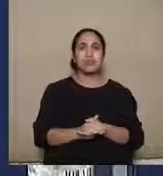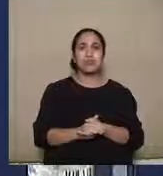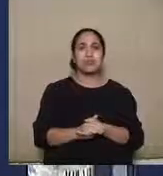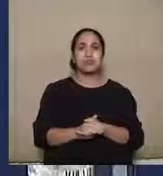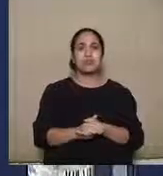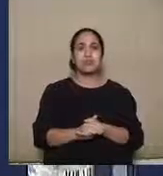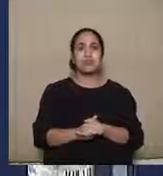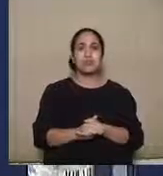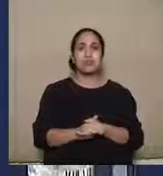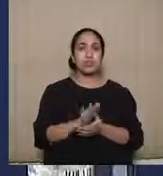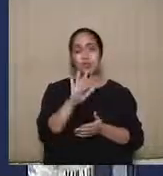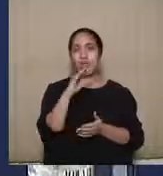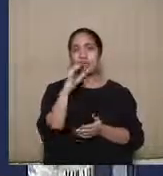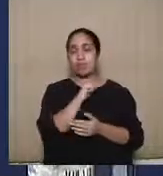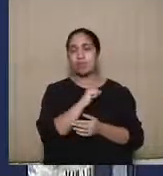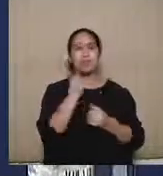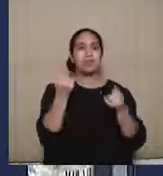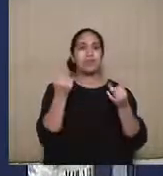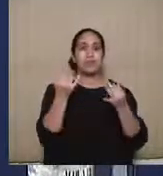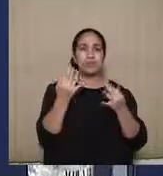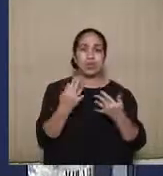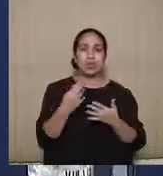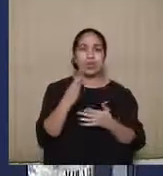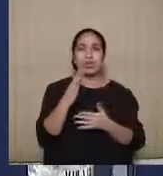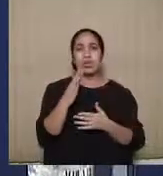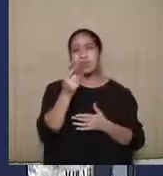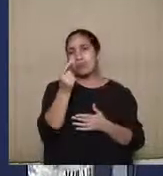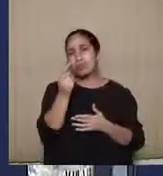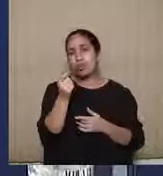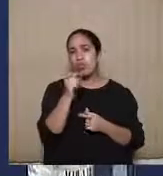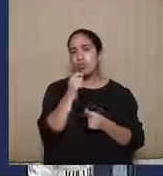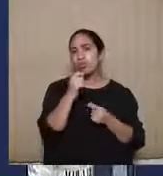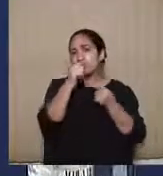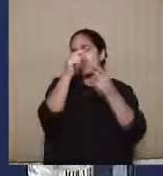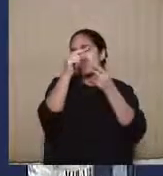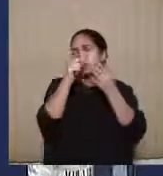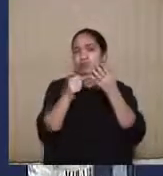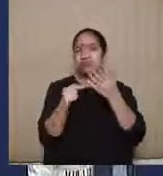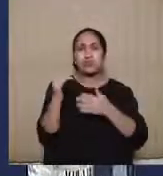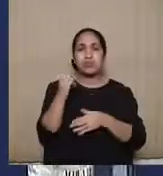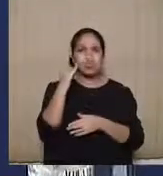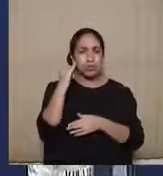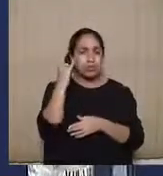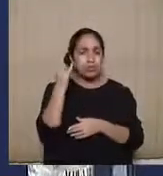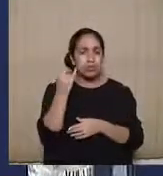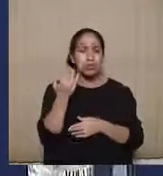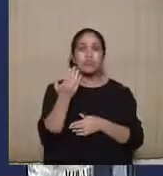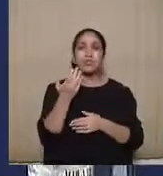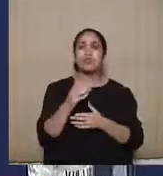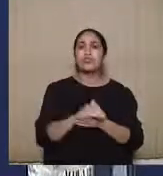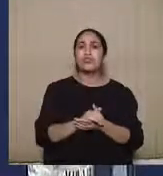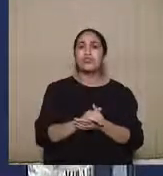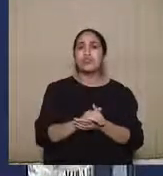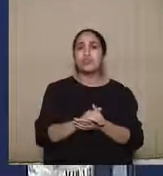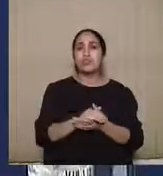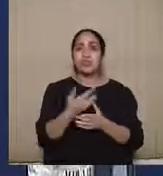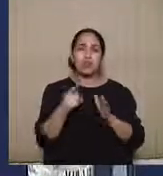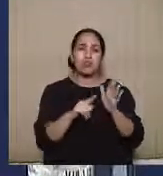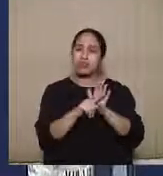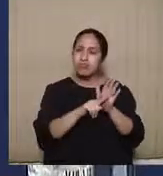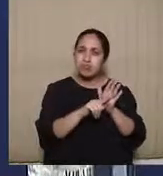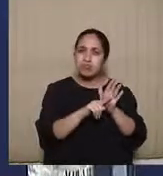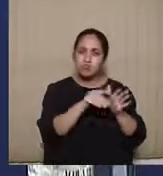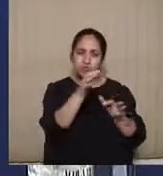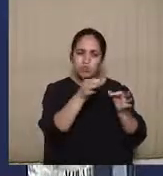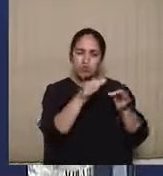Muito também, rapidamente, a gente deve falar um pouquinho sobre umas questões que são importantes na ação de investigação judicial eleitoral,